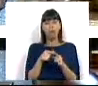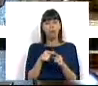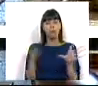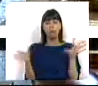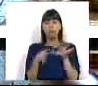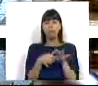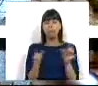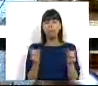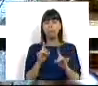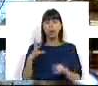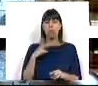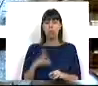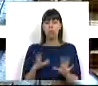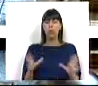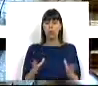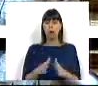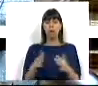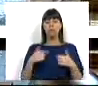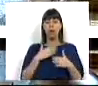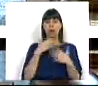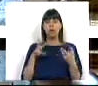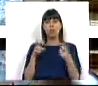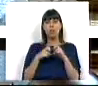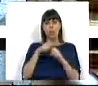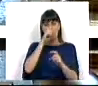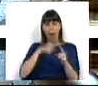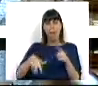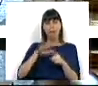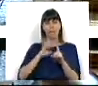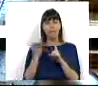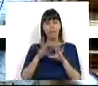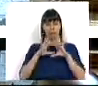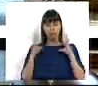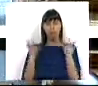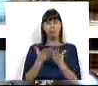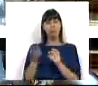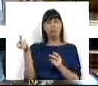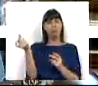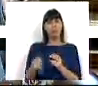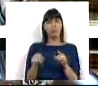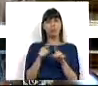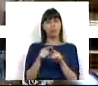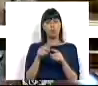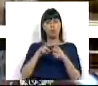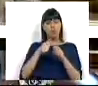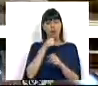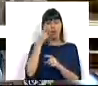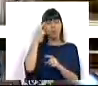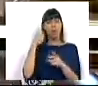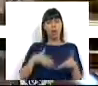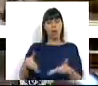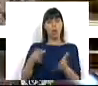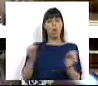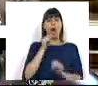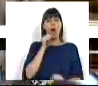adequados para Portugal. Nós estamos com grandes problemas ambientais e nos nossos ecossistemas decorrentes desses caudais, de não